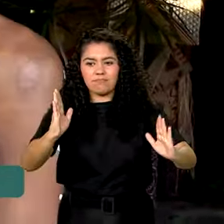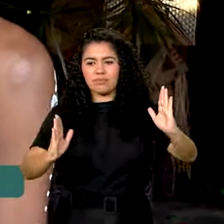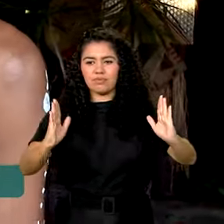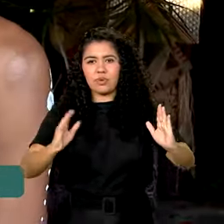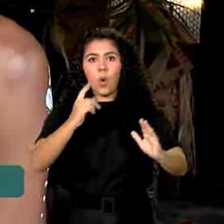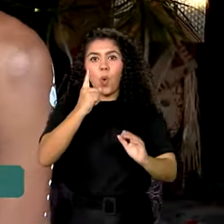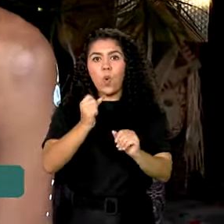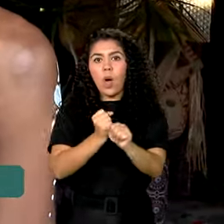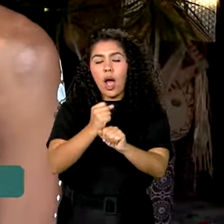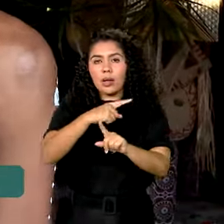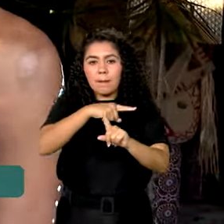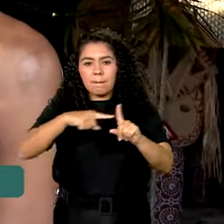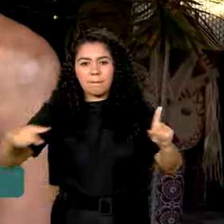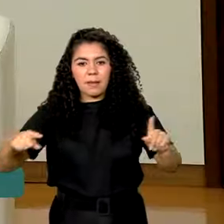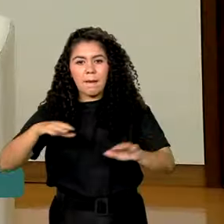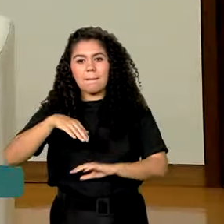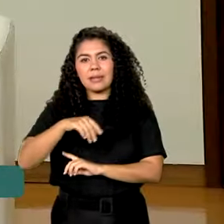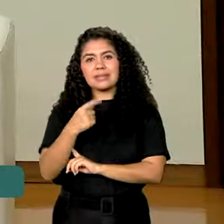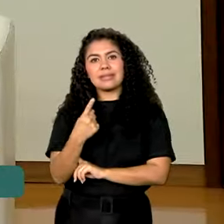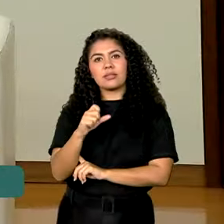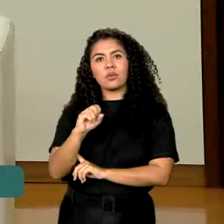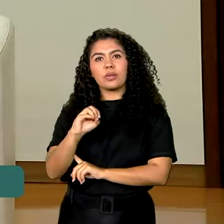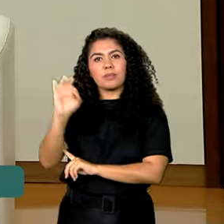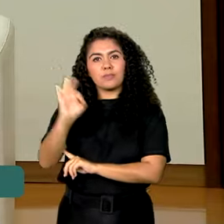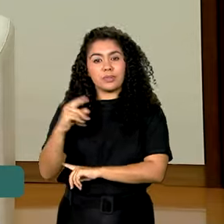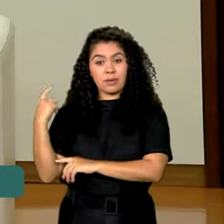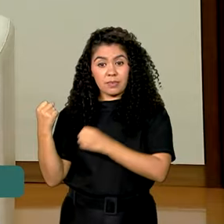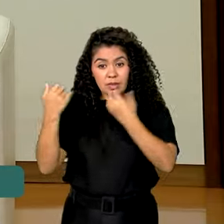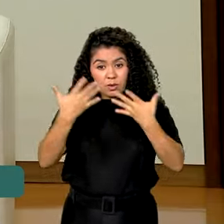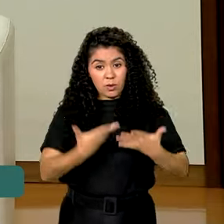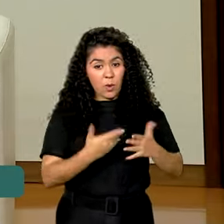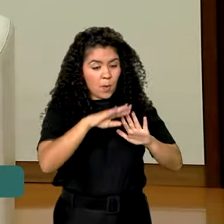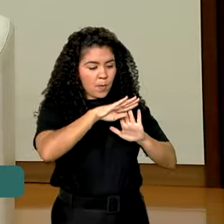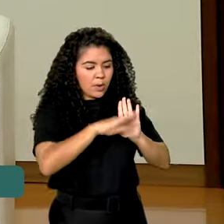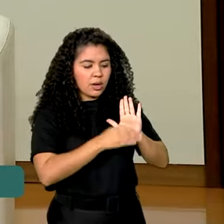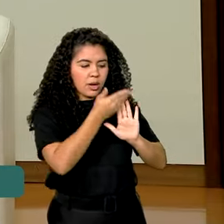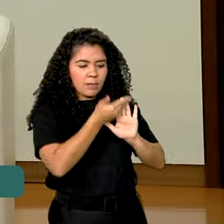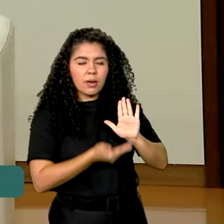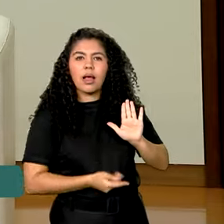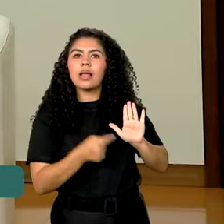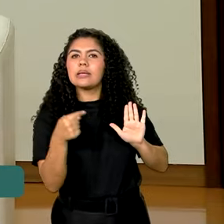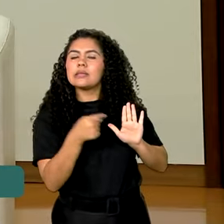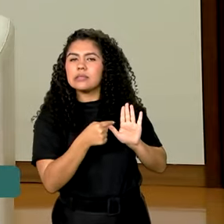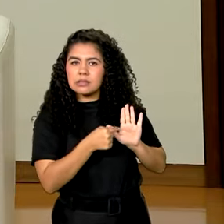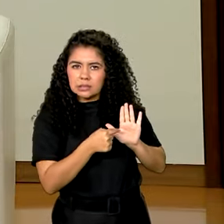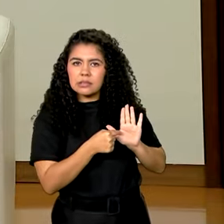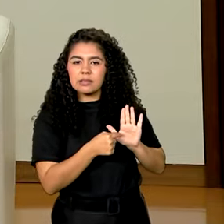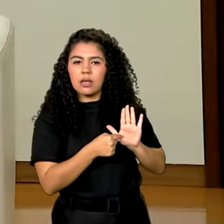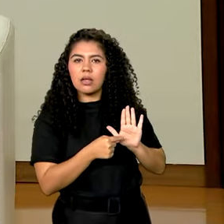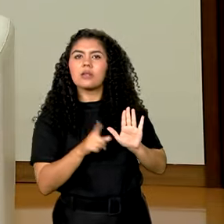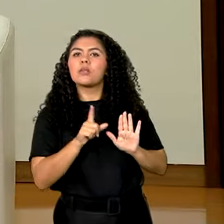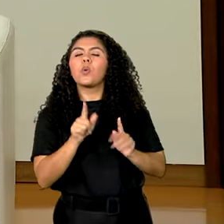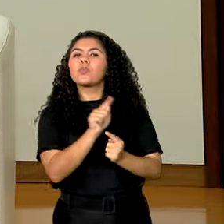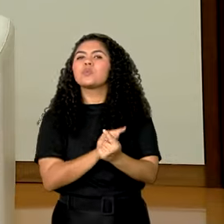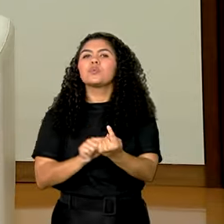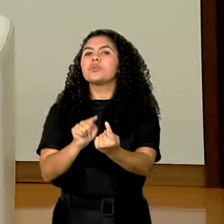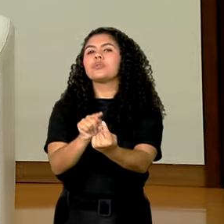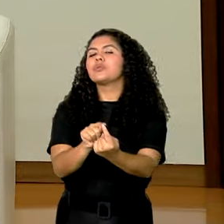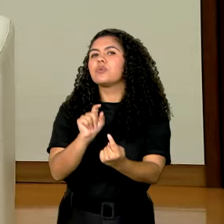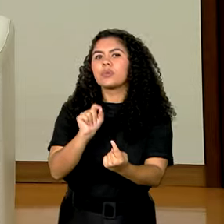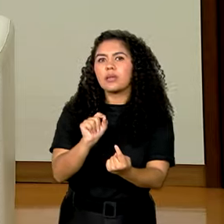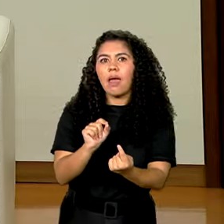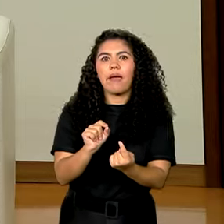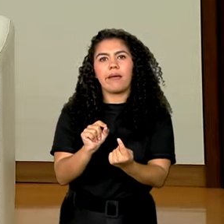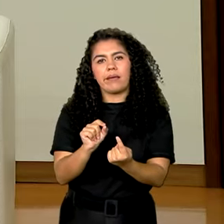mais de 180%. Então, Cultura Viva, ela nasceu com esse, ele nasceu com esse dispositivo, né? De